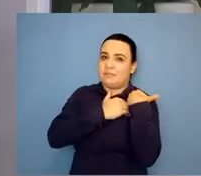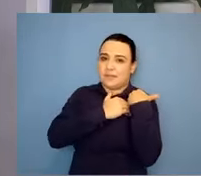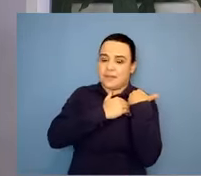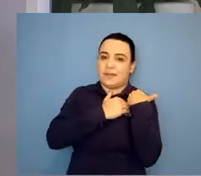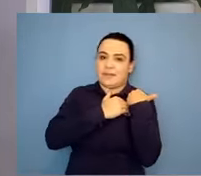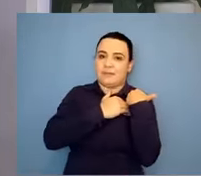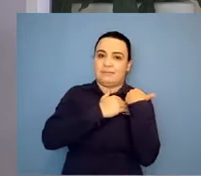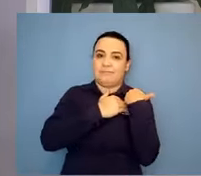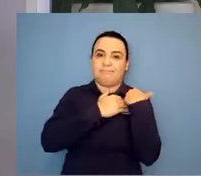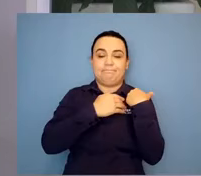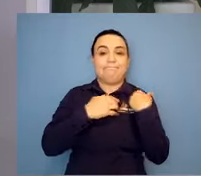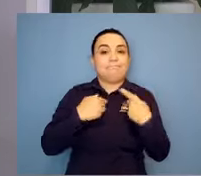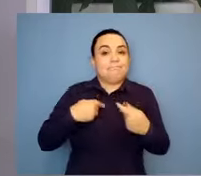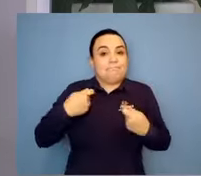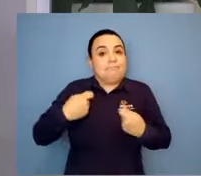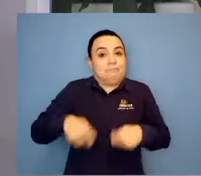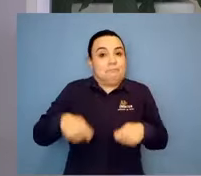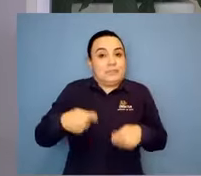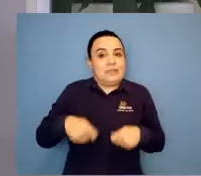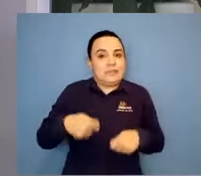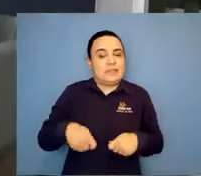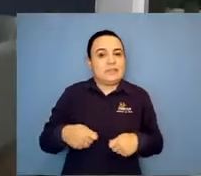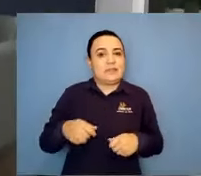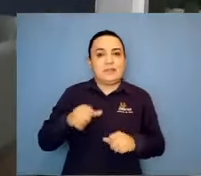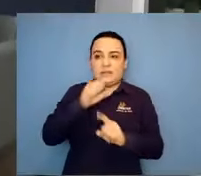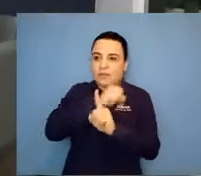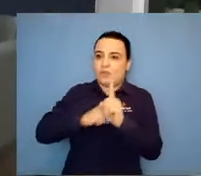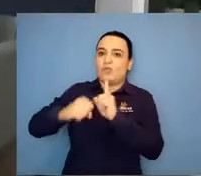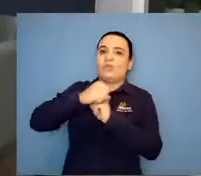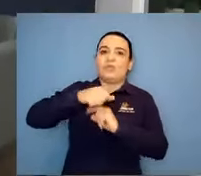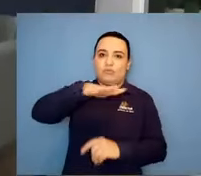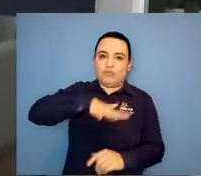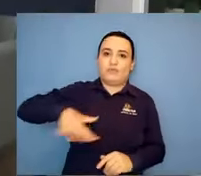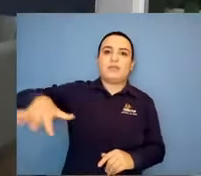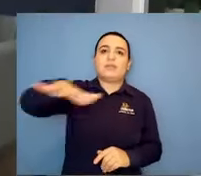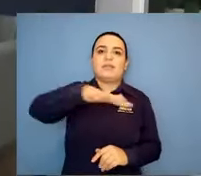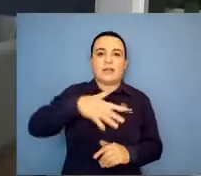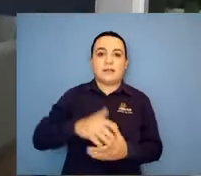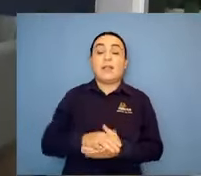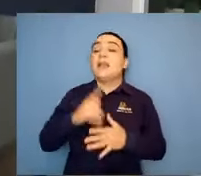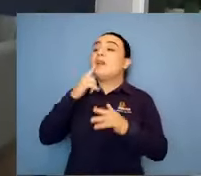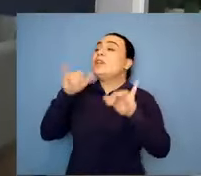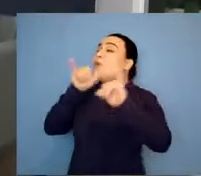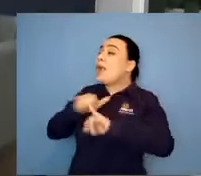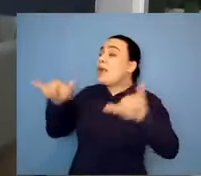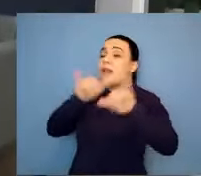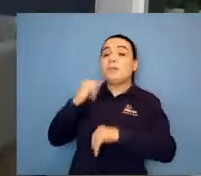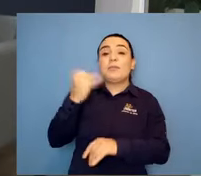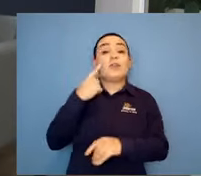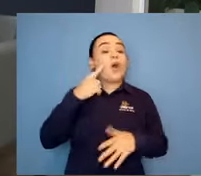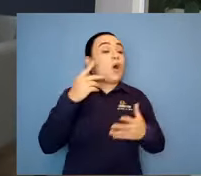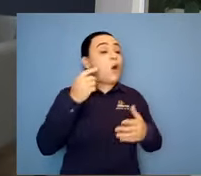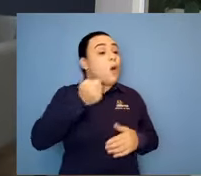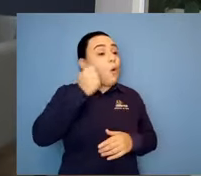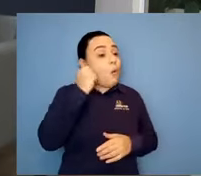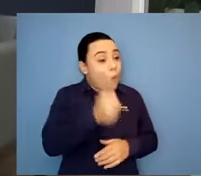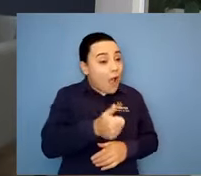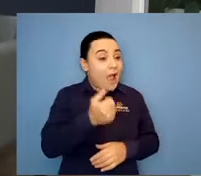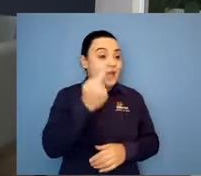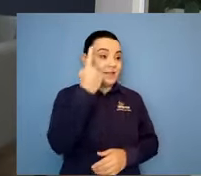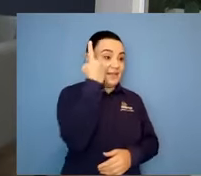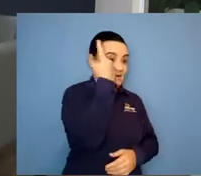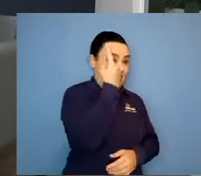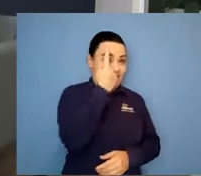né? A sociedade. E outro recado muito importante. Dica. Fique à vontade. Agora, nós estamos indo para o final. Eu quero deixar à